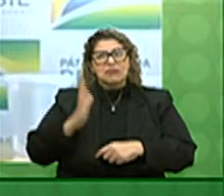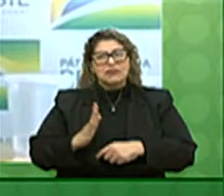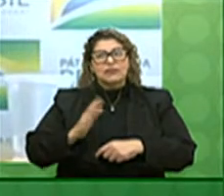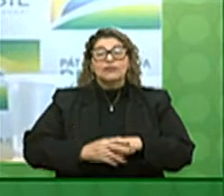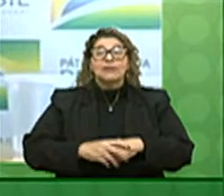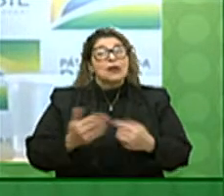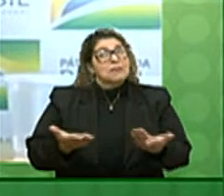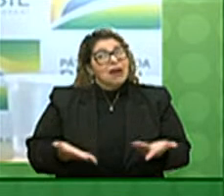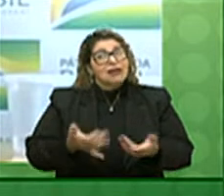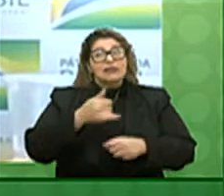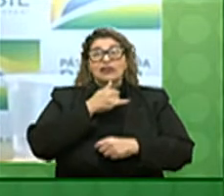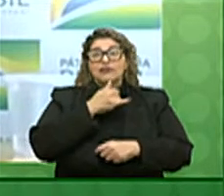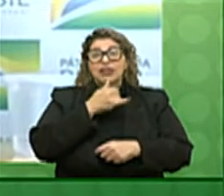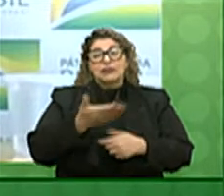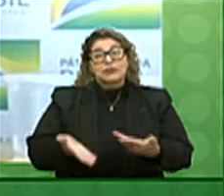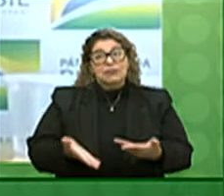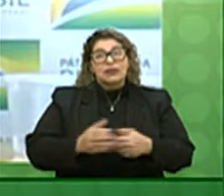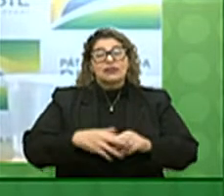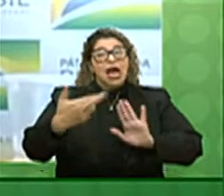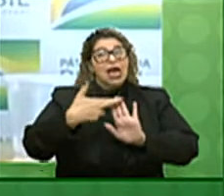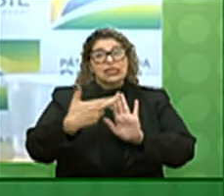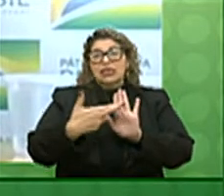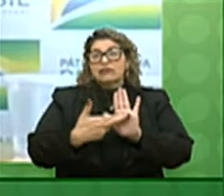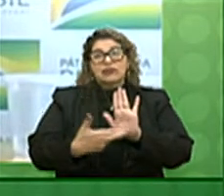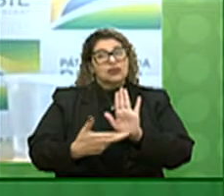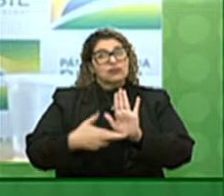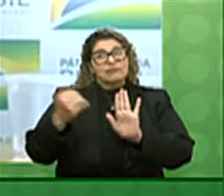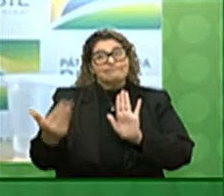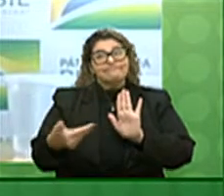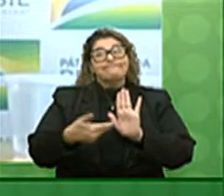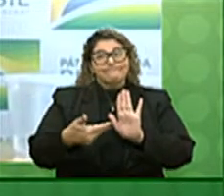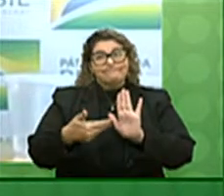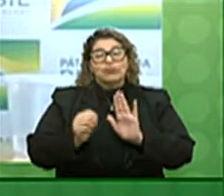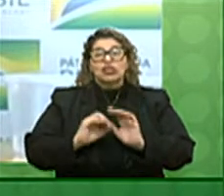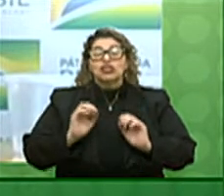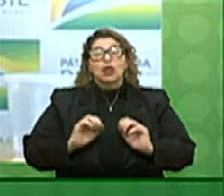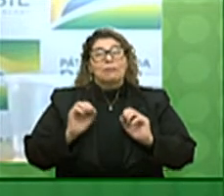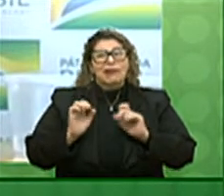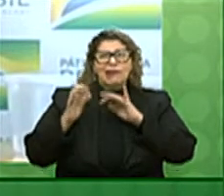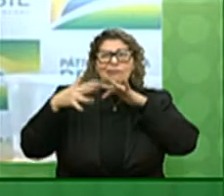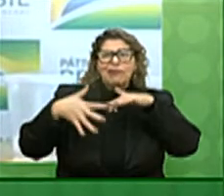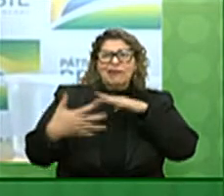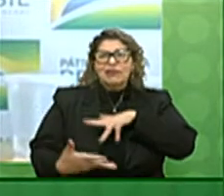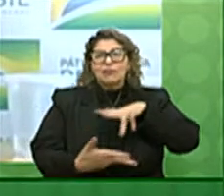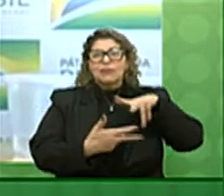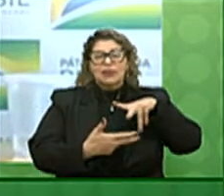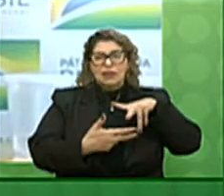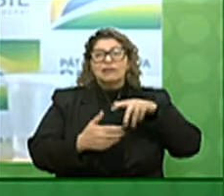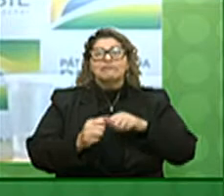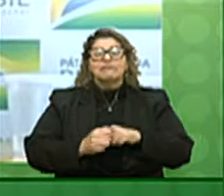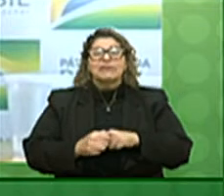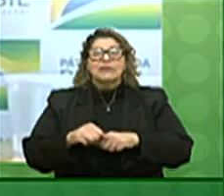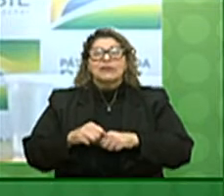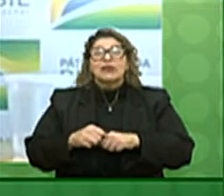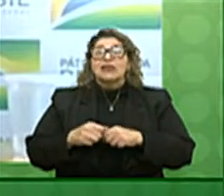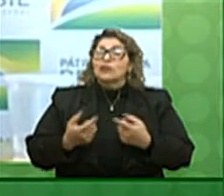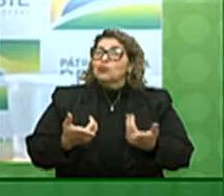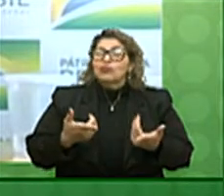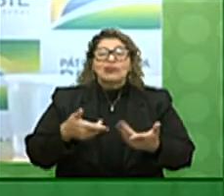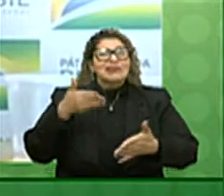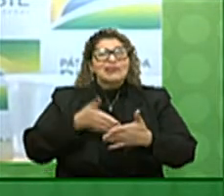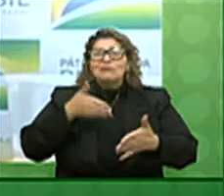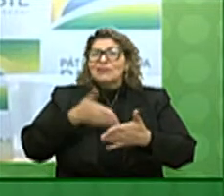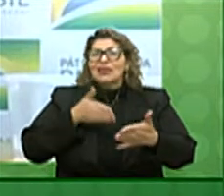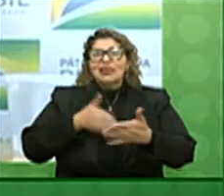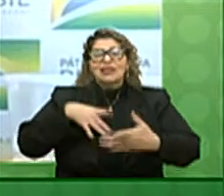Infelizmente, as restrições impostas pela pandemia do Covid-19 nos impedem de